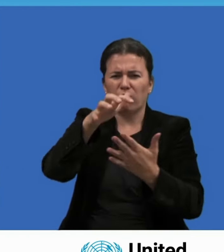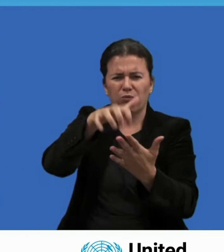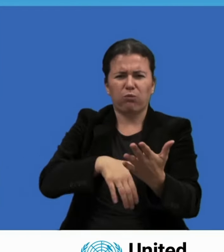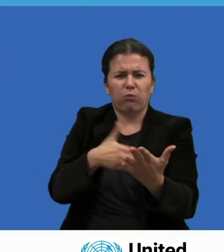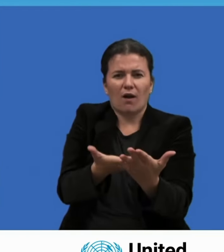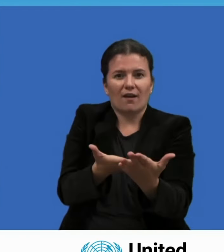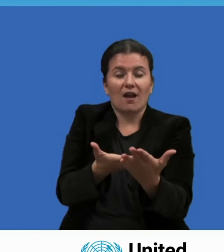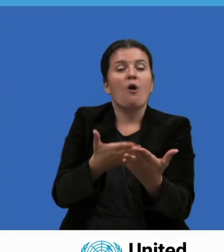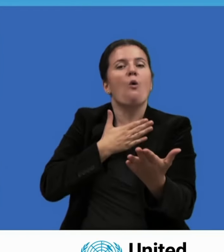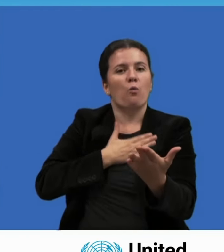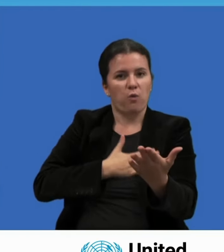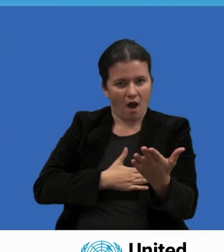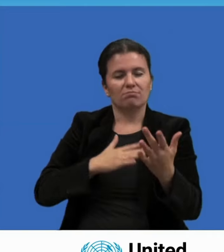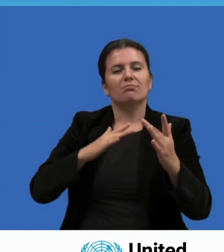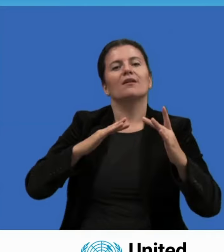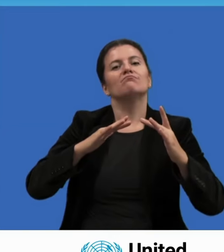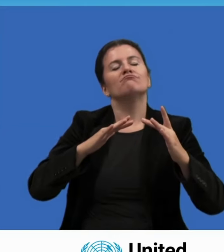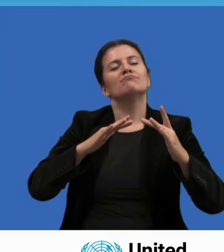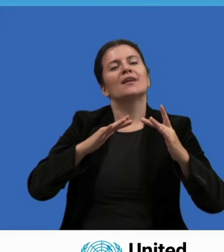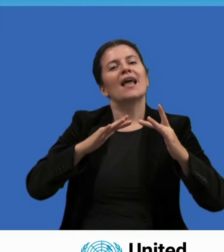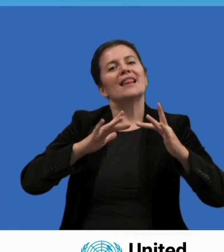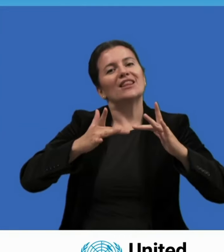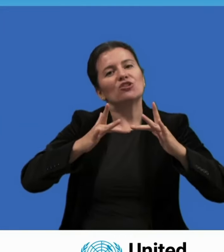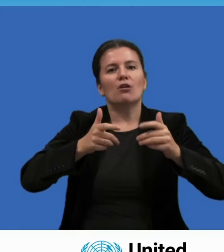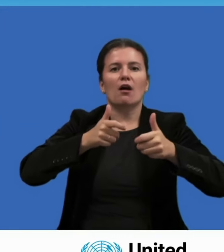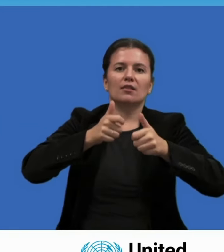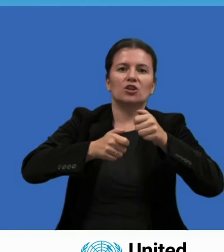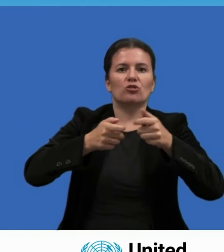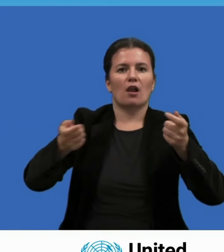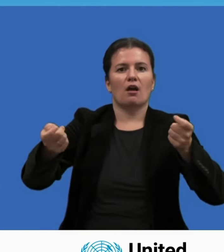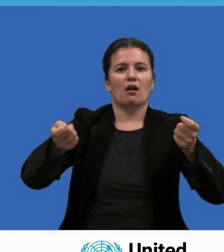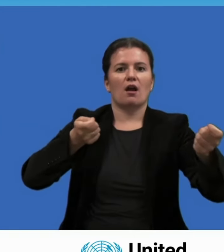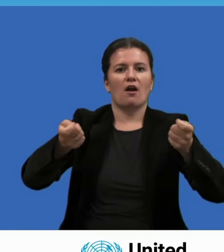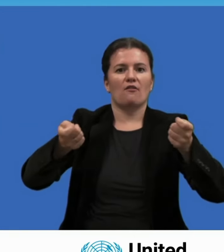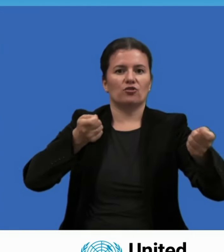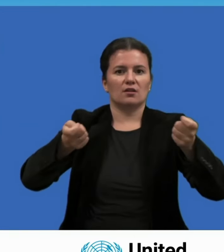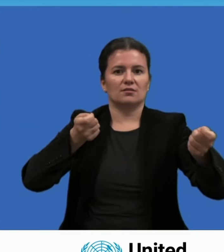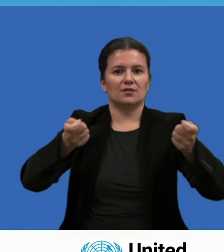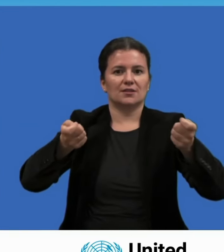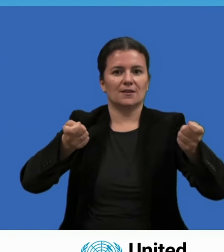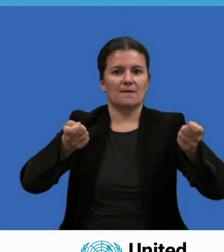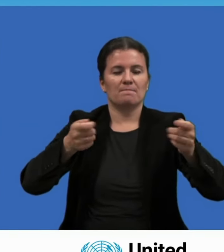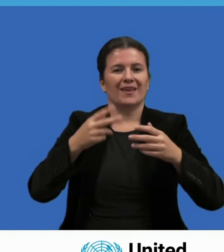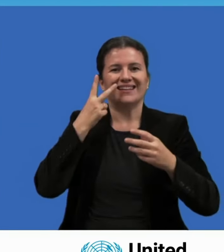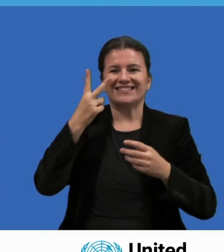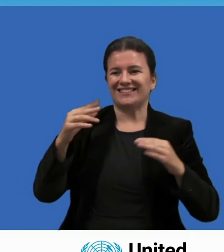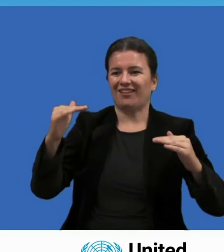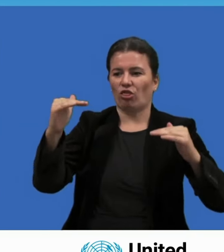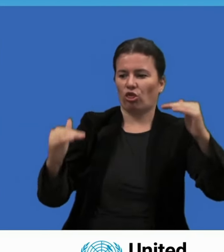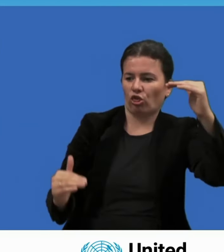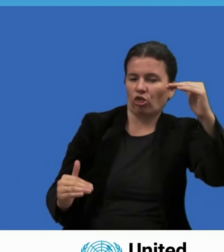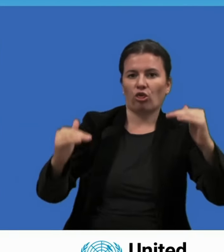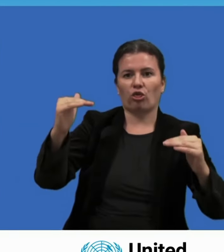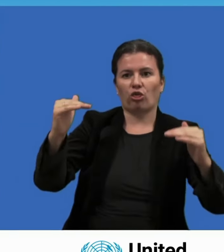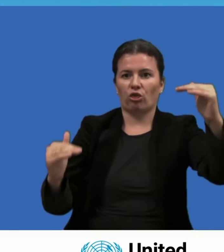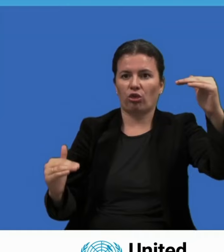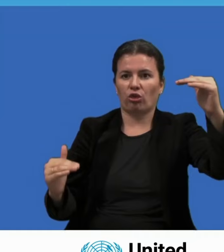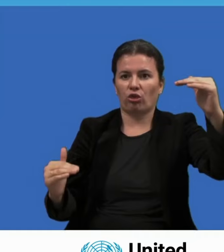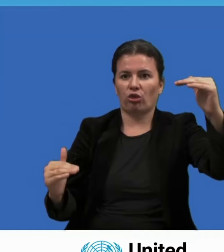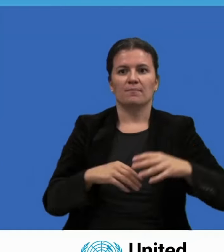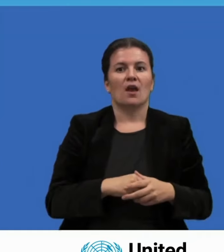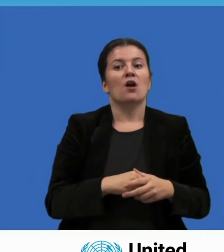e uma economia baseada em dados e mitiga o impacto de novas tecnologias como a inteligência artificial.